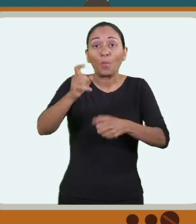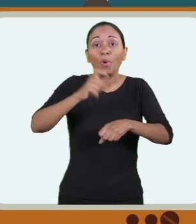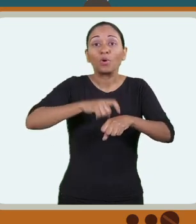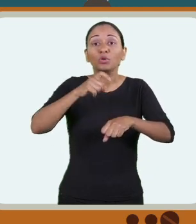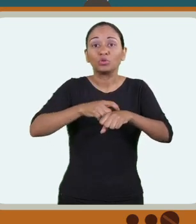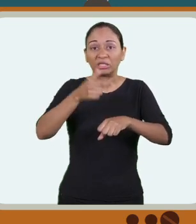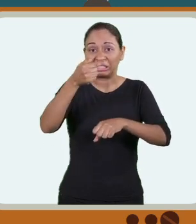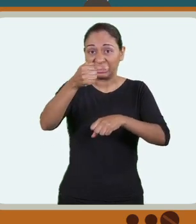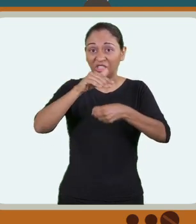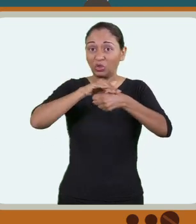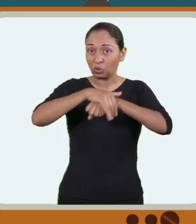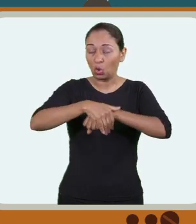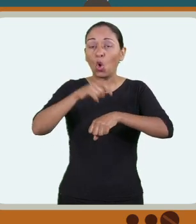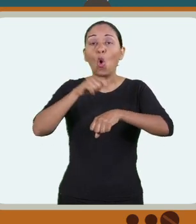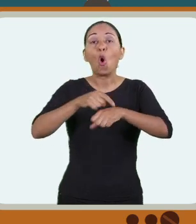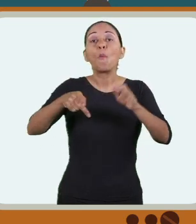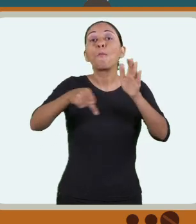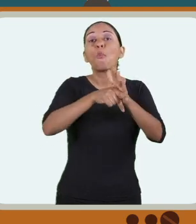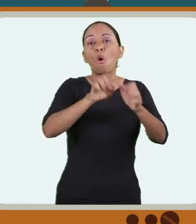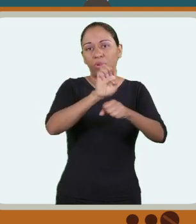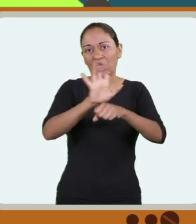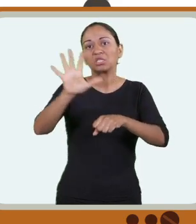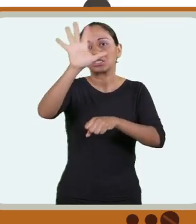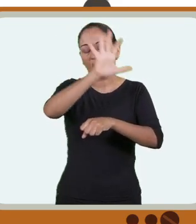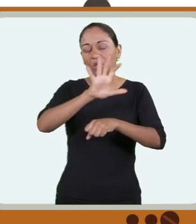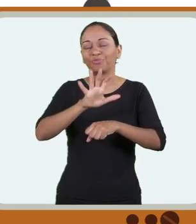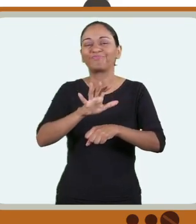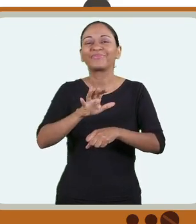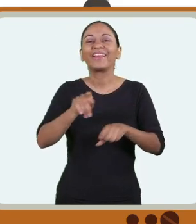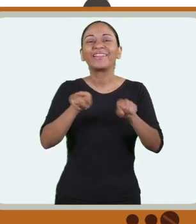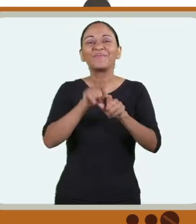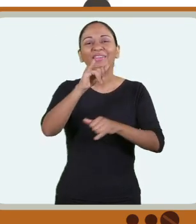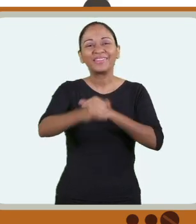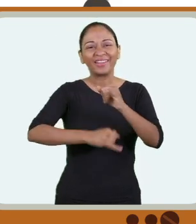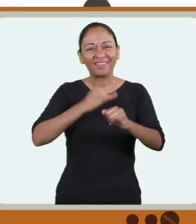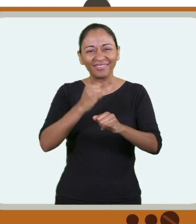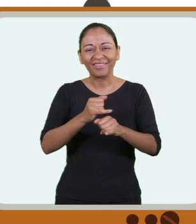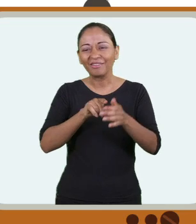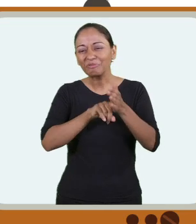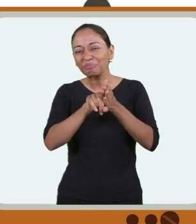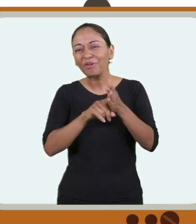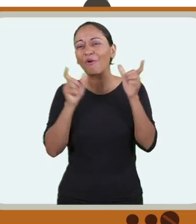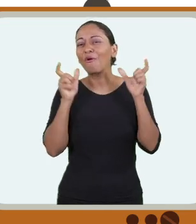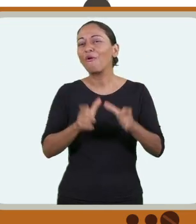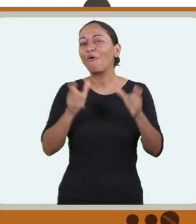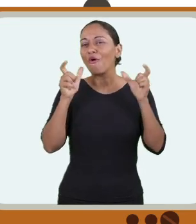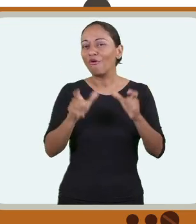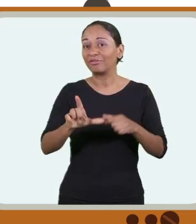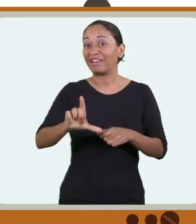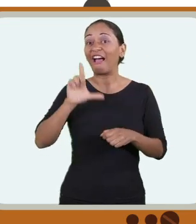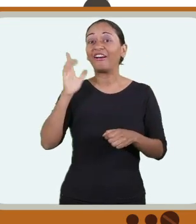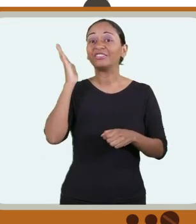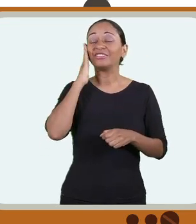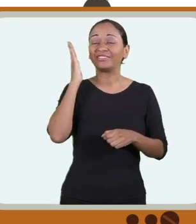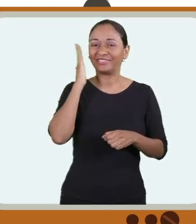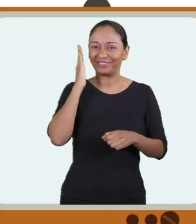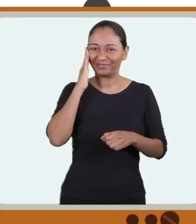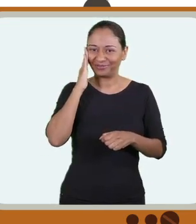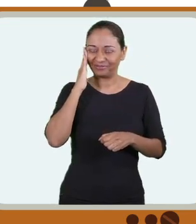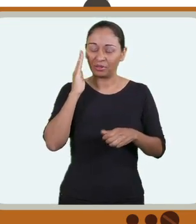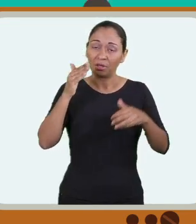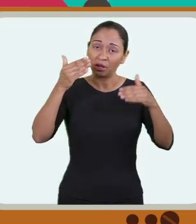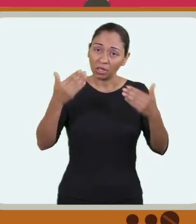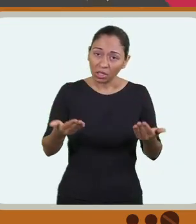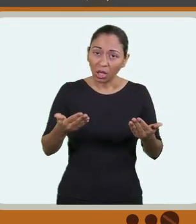o início das provas vai ser às 19 horas, horário local. Na página do participante, você pode consultar o local da sua prova com antecedência.